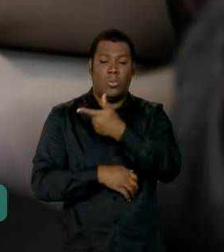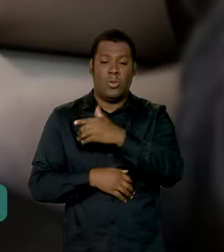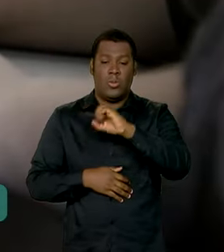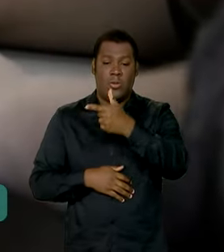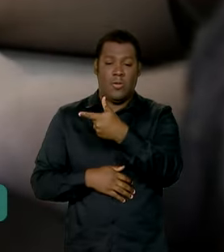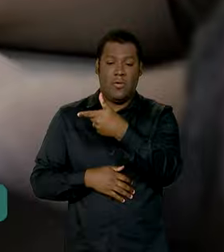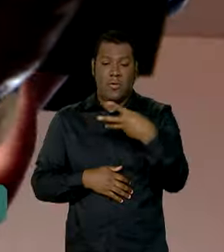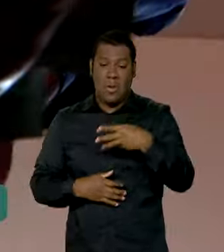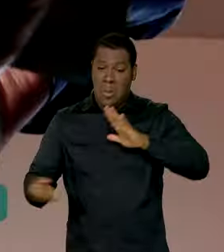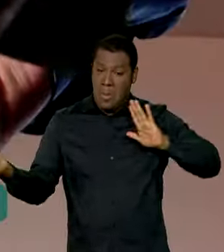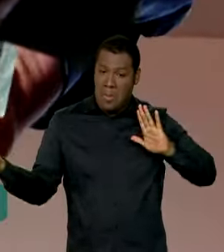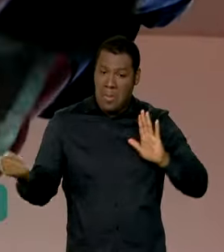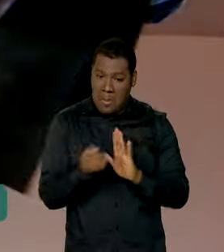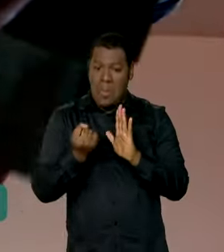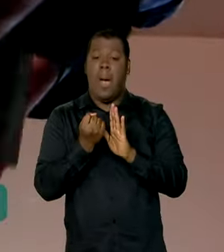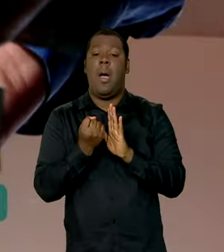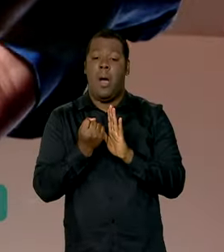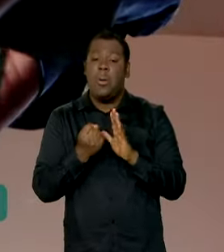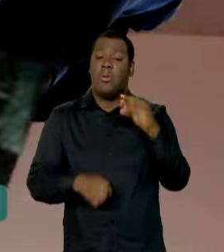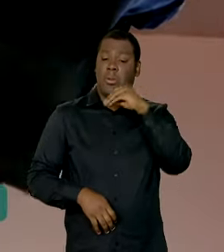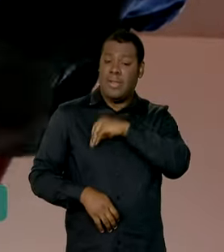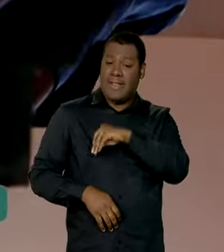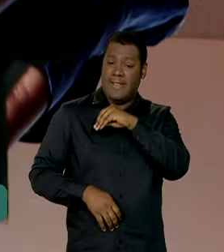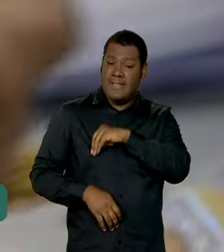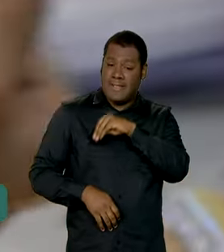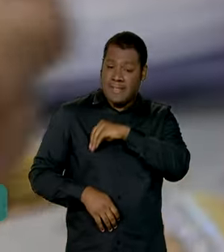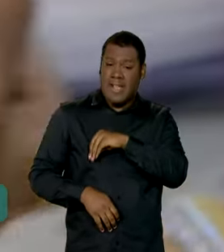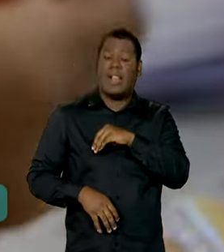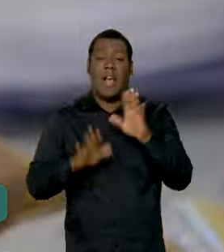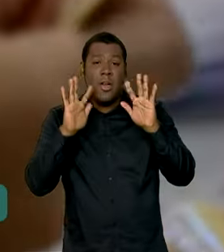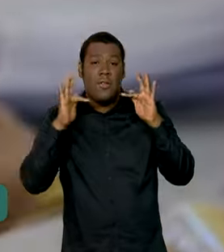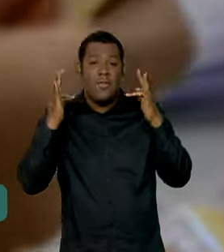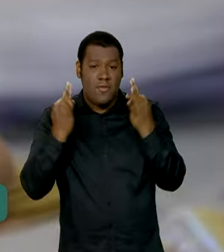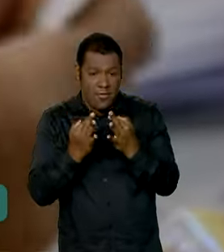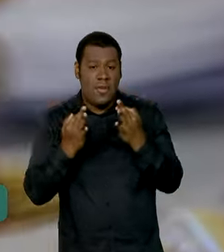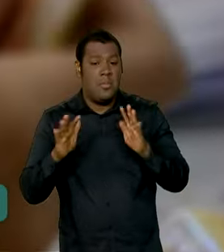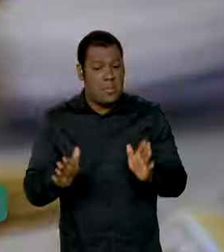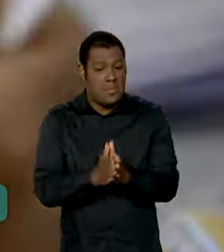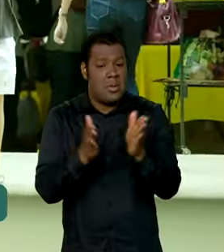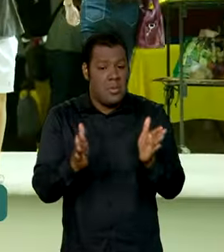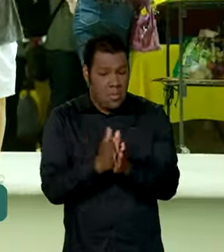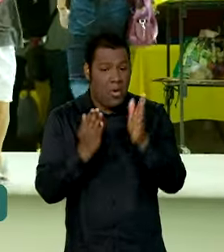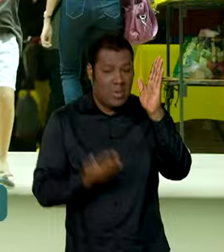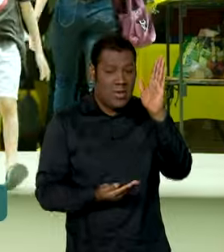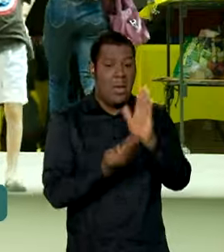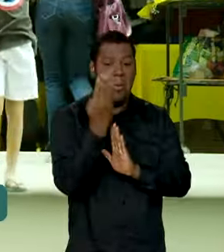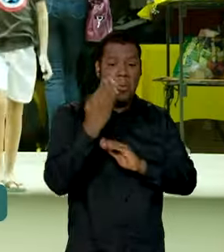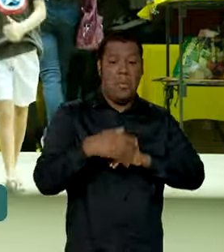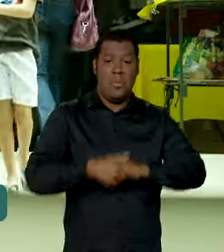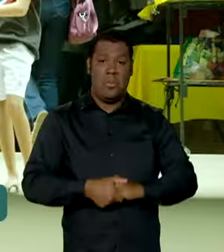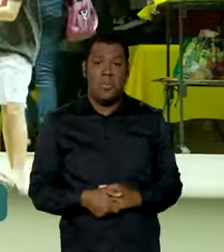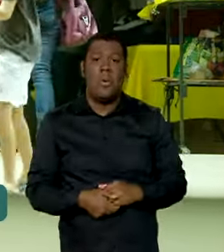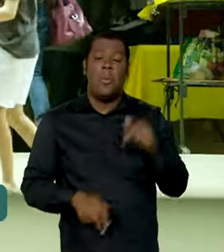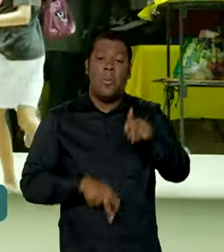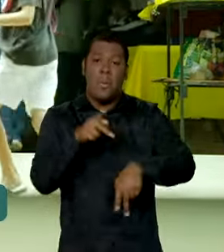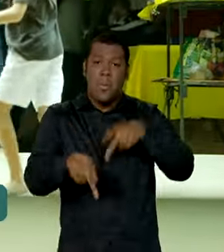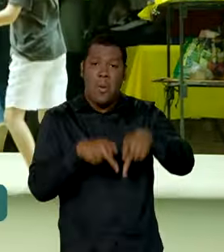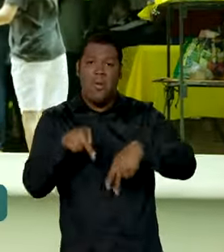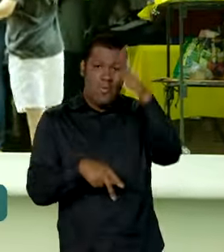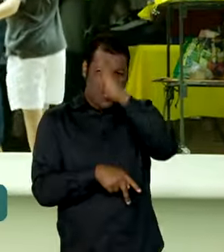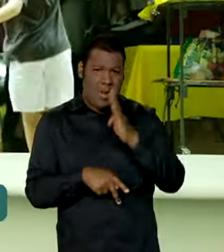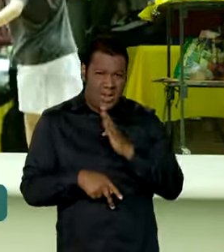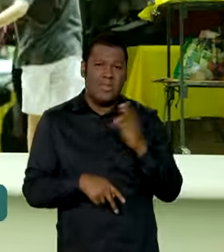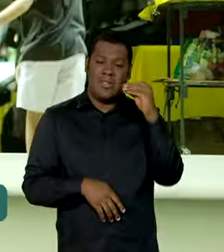houve um recorde do rendimento mensal domiciliar per capita no país. Ou seja, os brasileiros